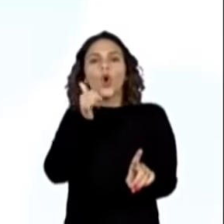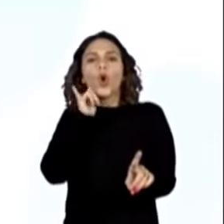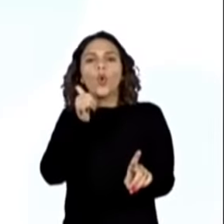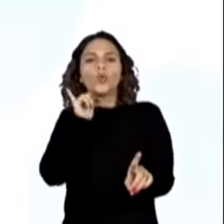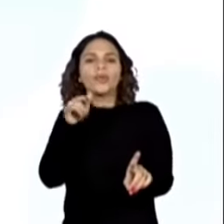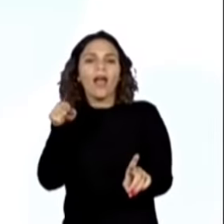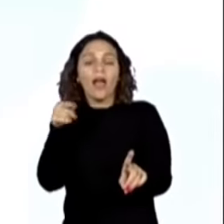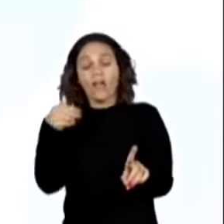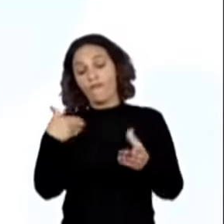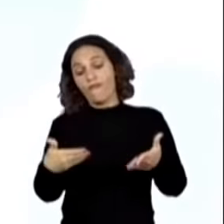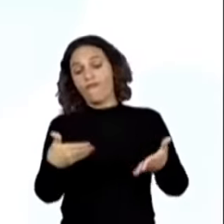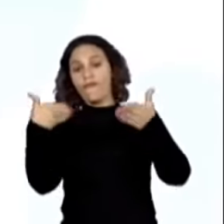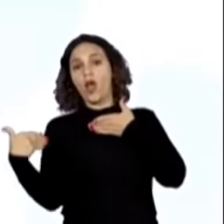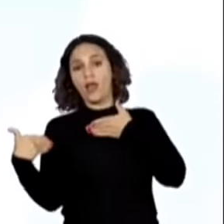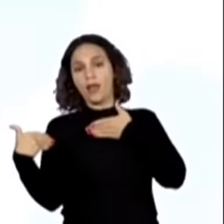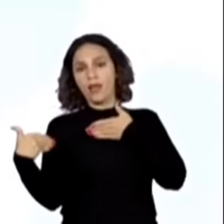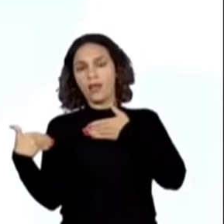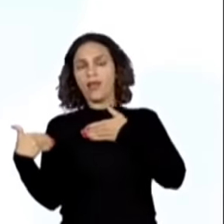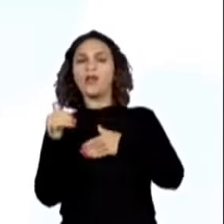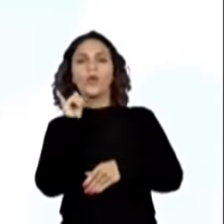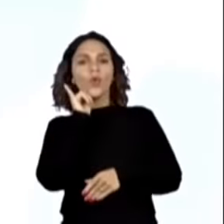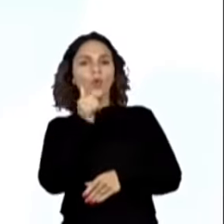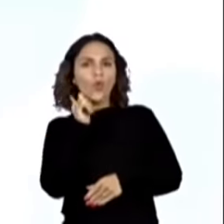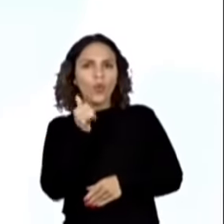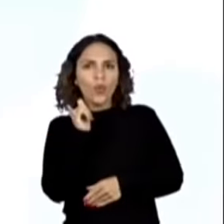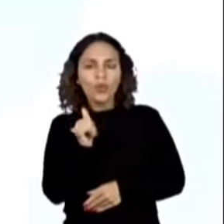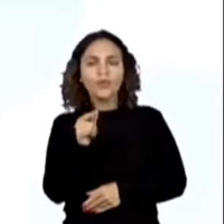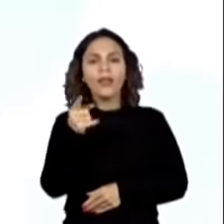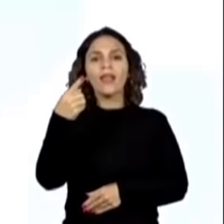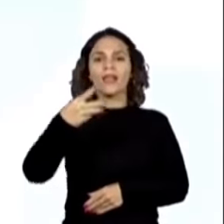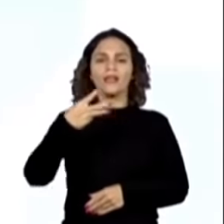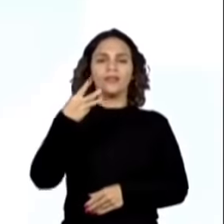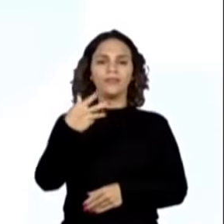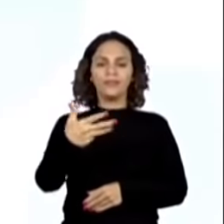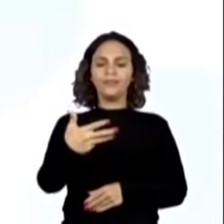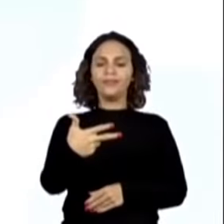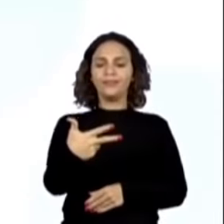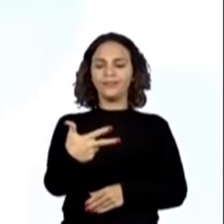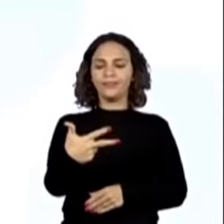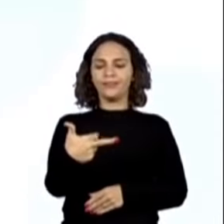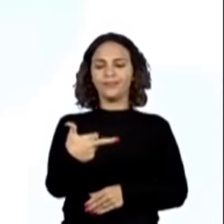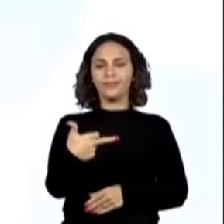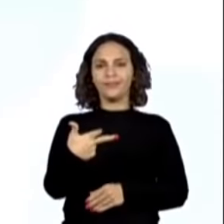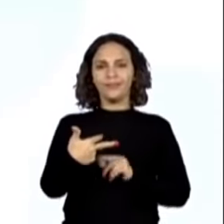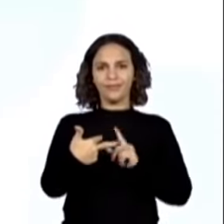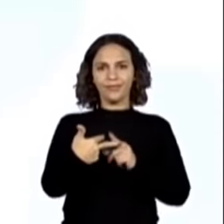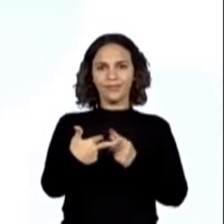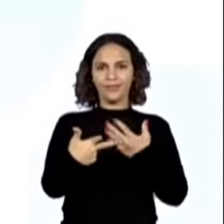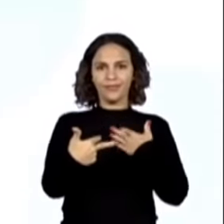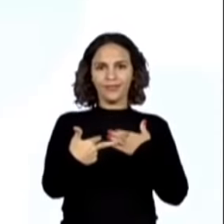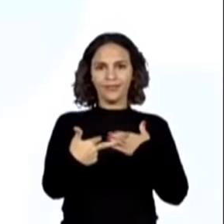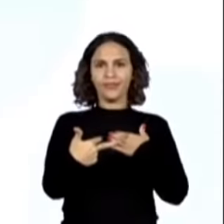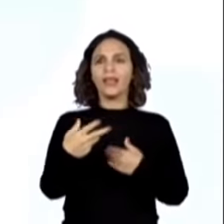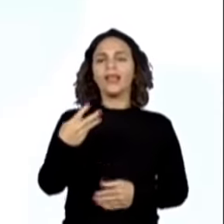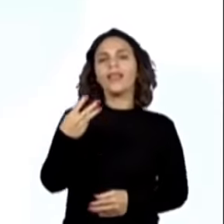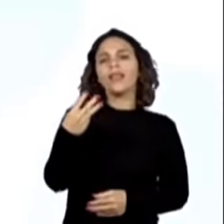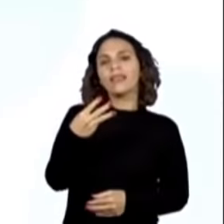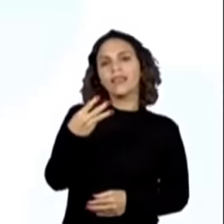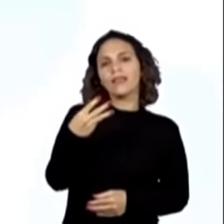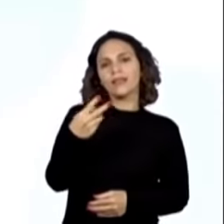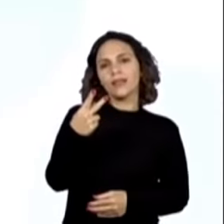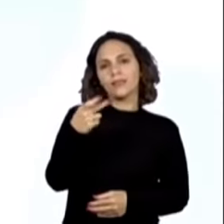em terceira pessoa. O quer dizer isso?